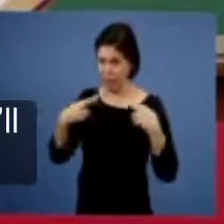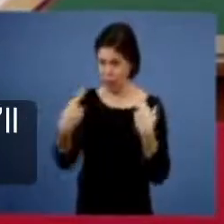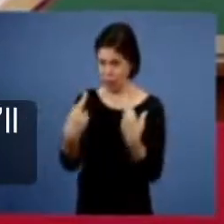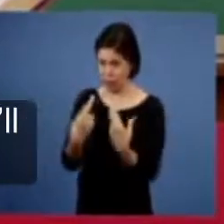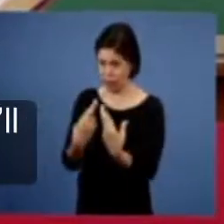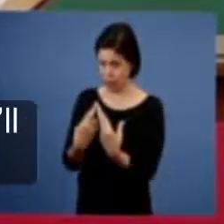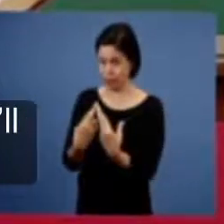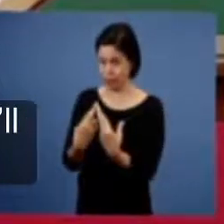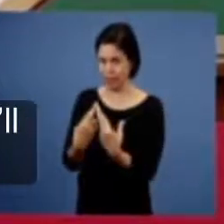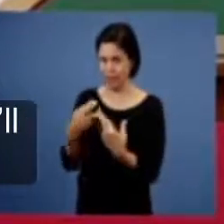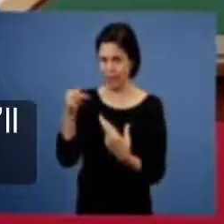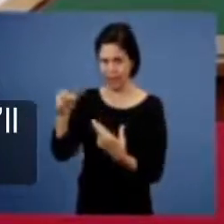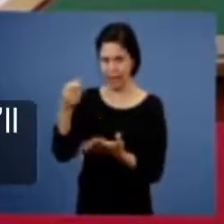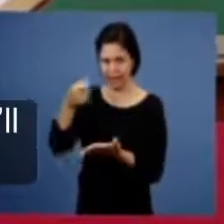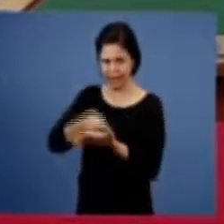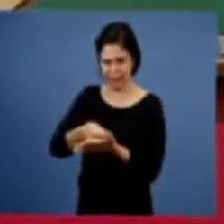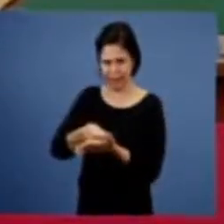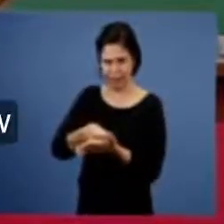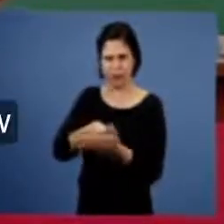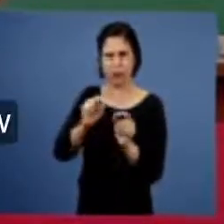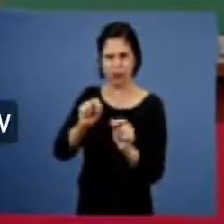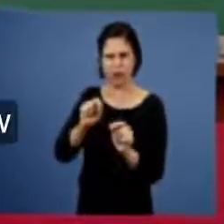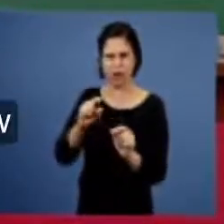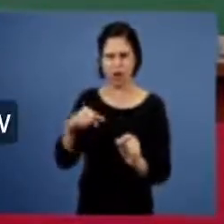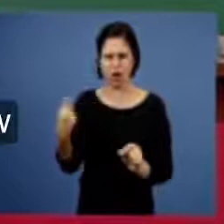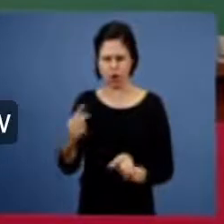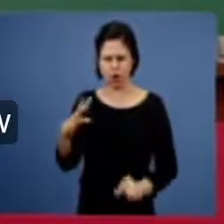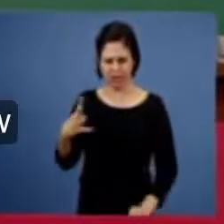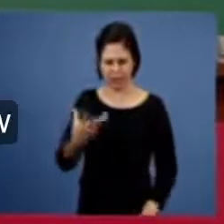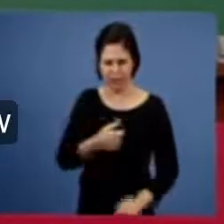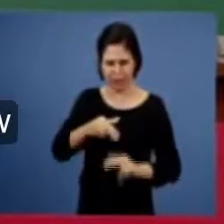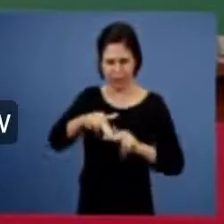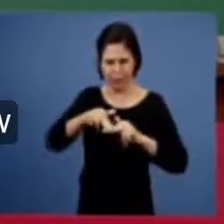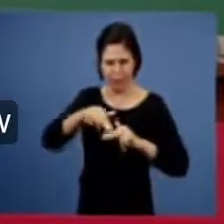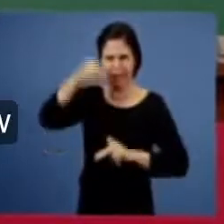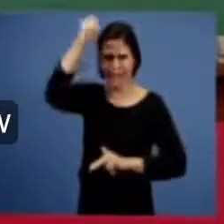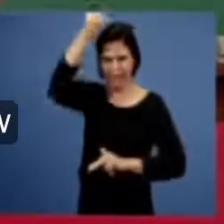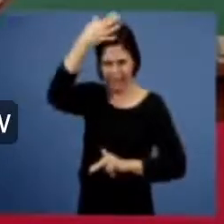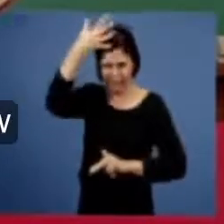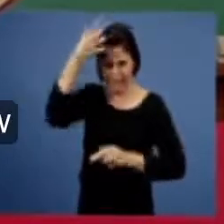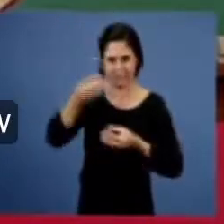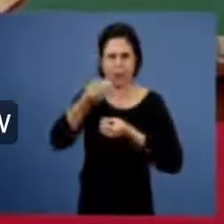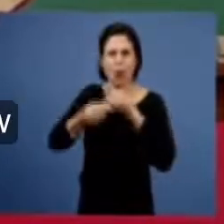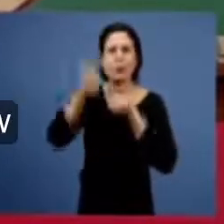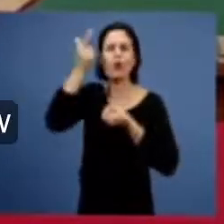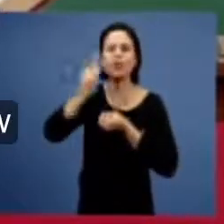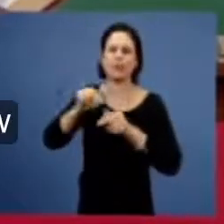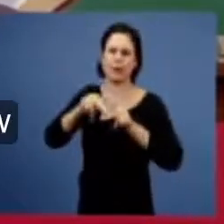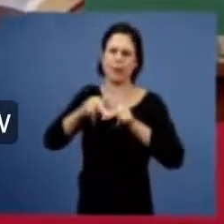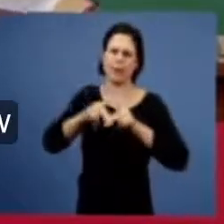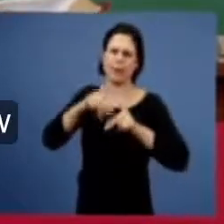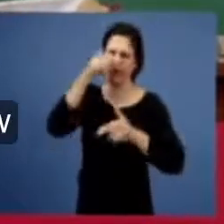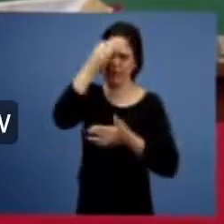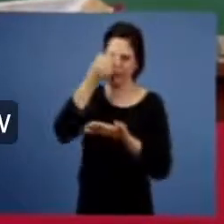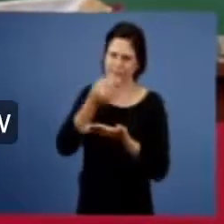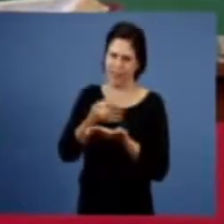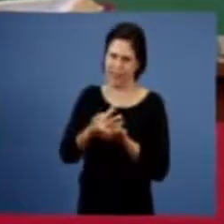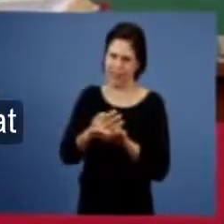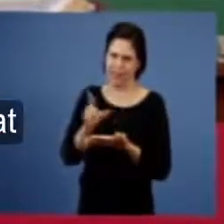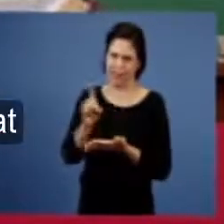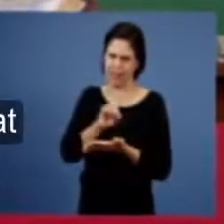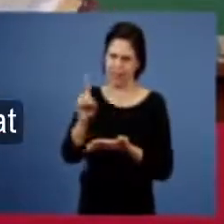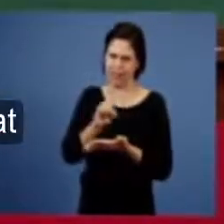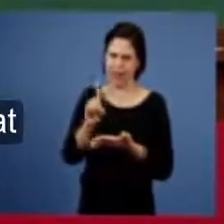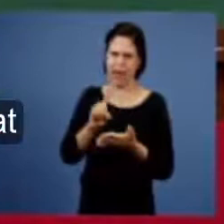determinado que nós seremos salvos pela graça por meio da fé e não pelas obras da lei